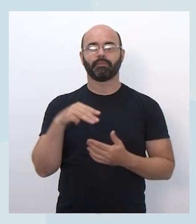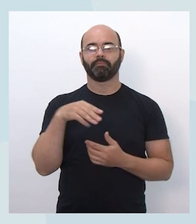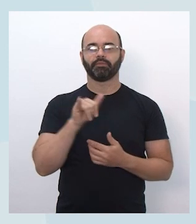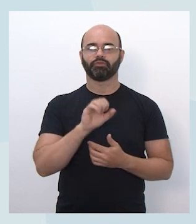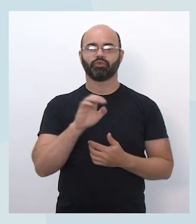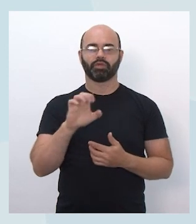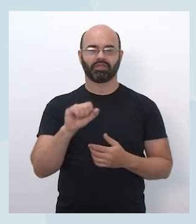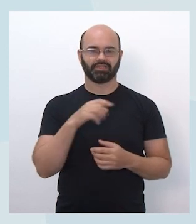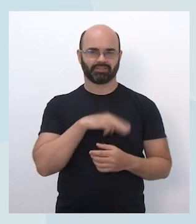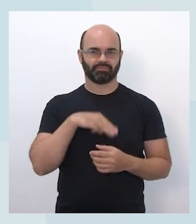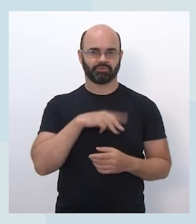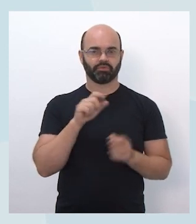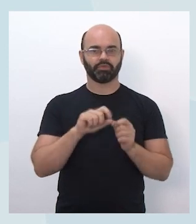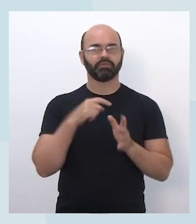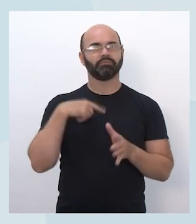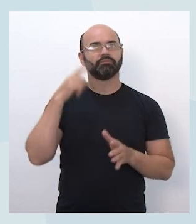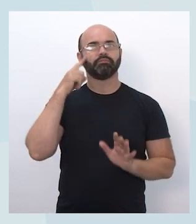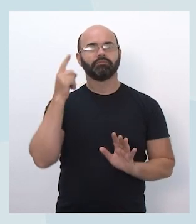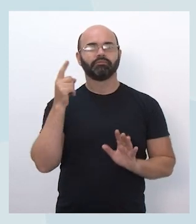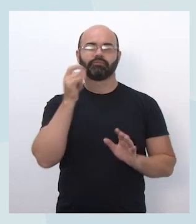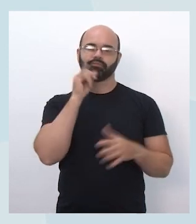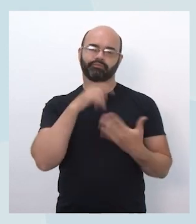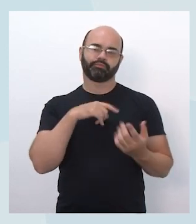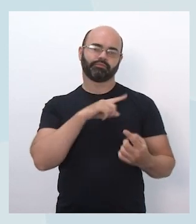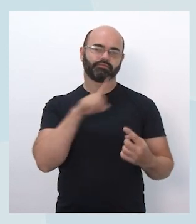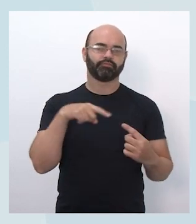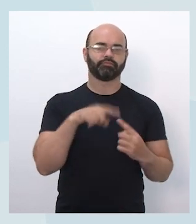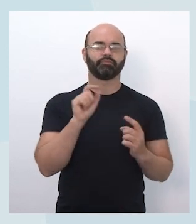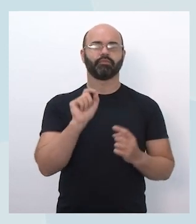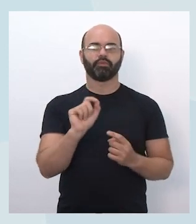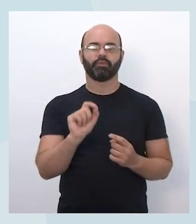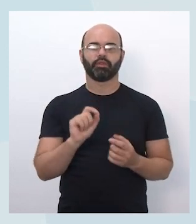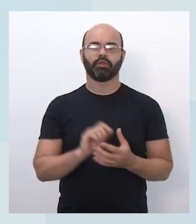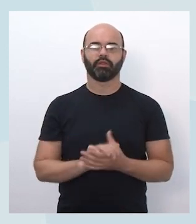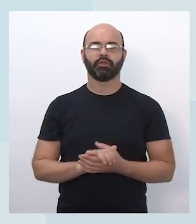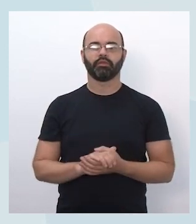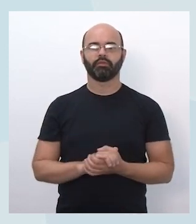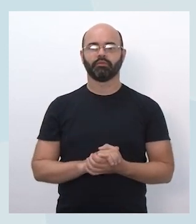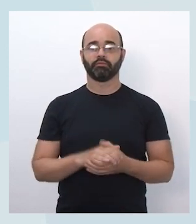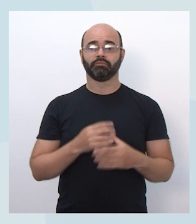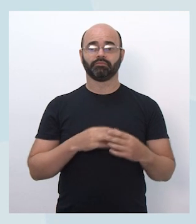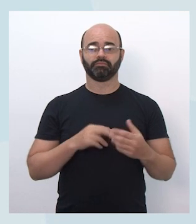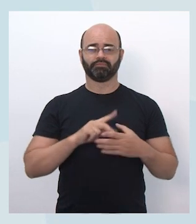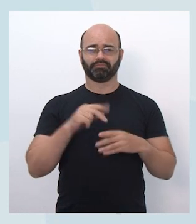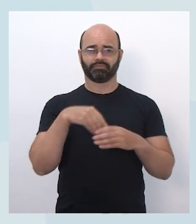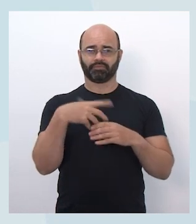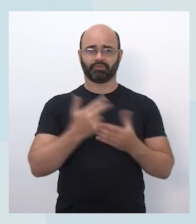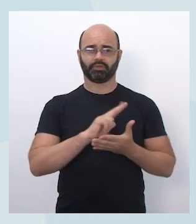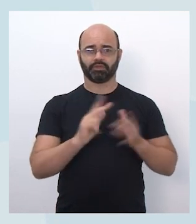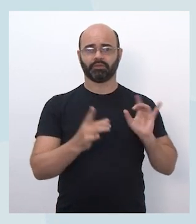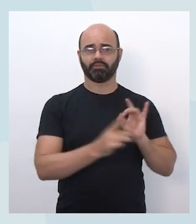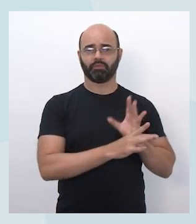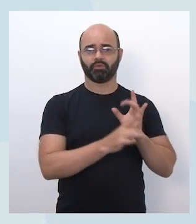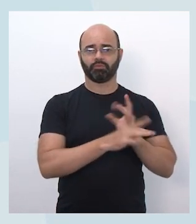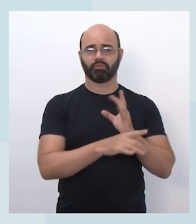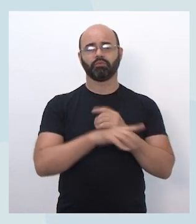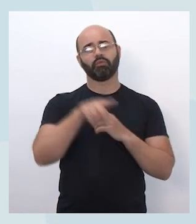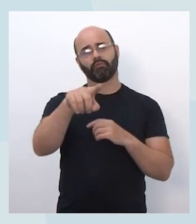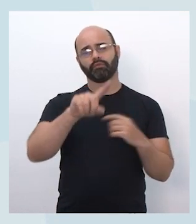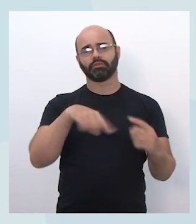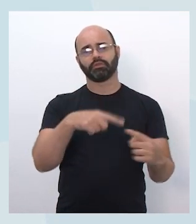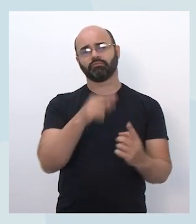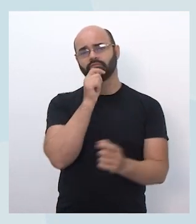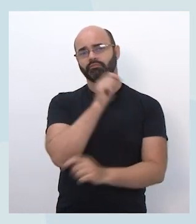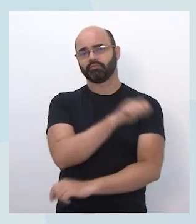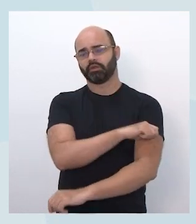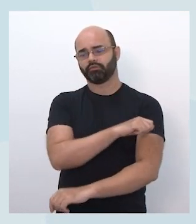uma estrutura de missões, vários roteiros já prontos para vocês desenvolverem as missões juntos dos